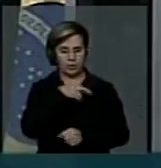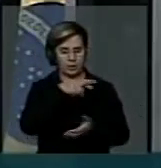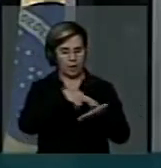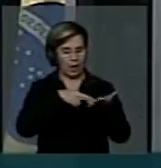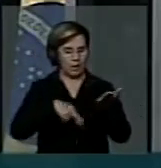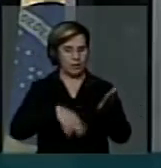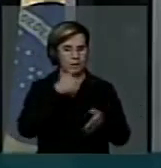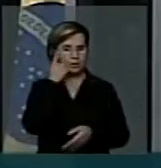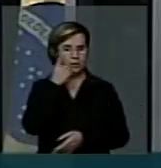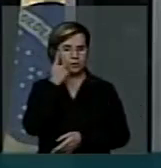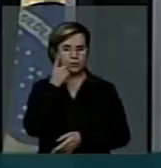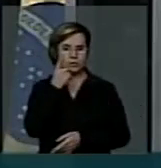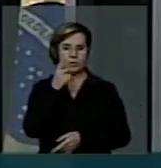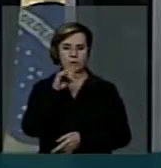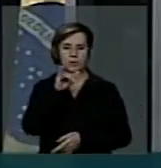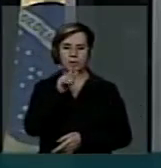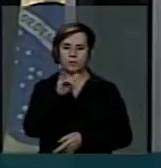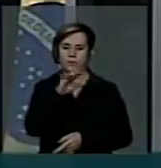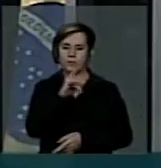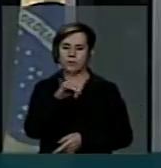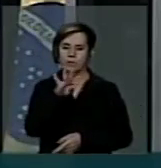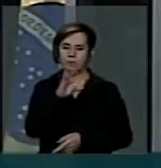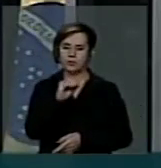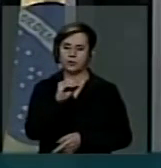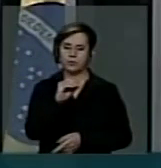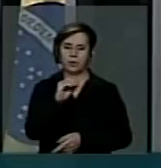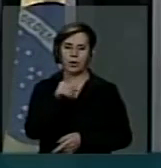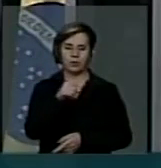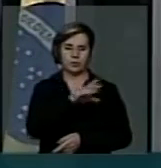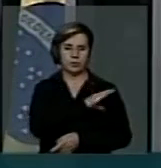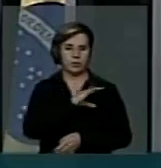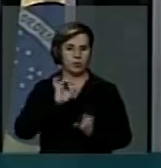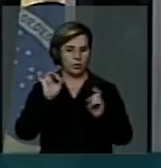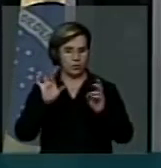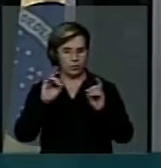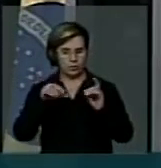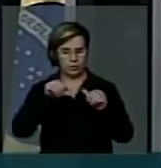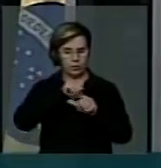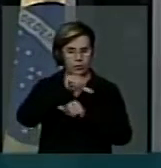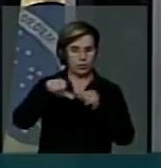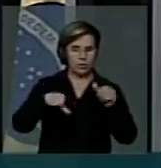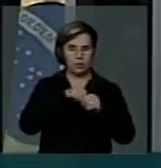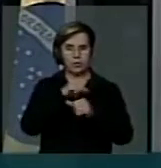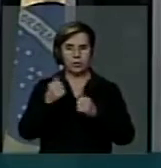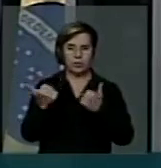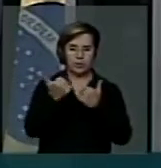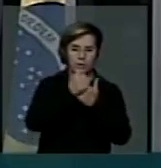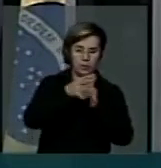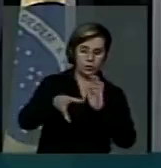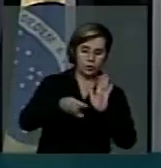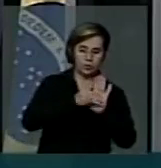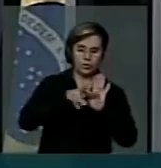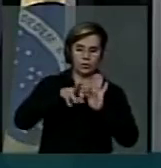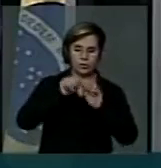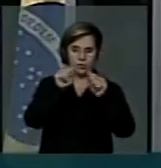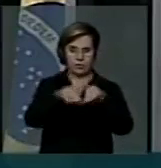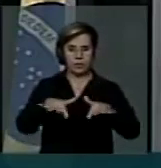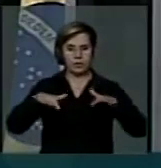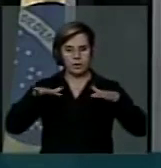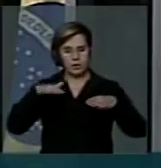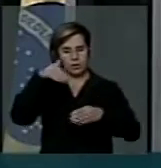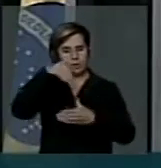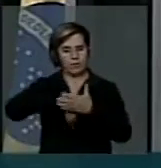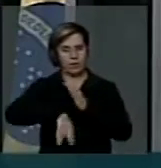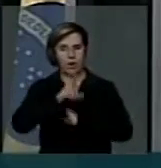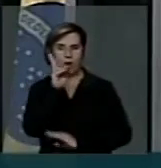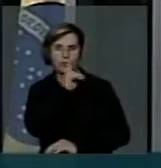deputado Givaldo Caribão, da Comissão Especial, que os transformou em um substitutivo e irá ao plenário para votação em regime de